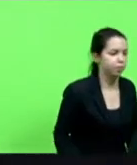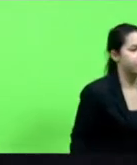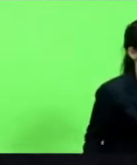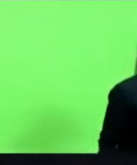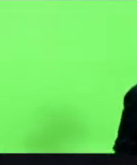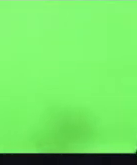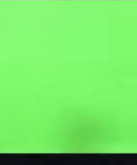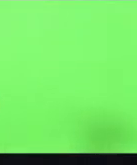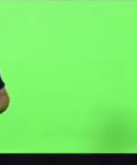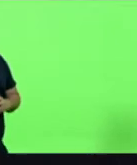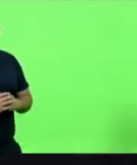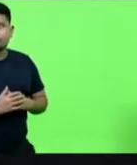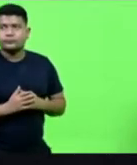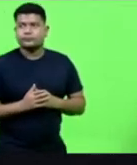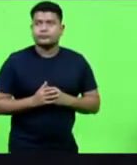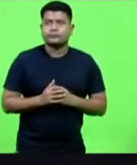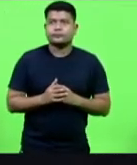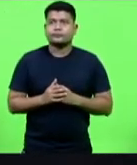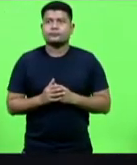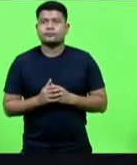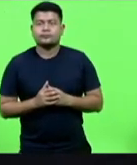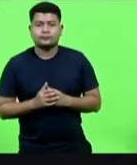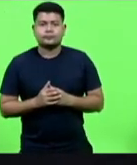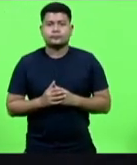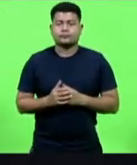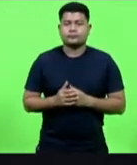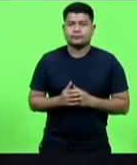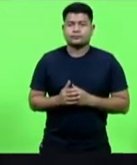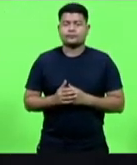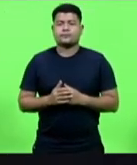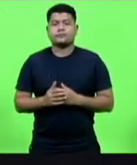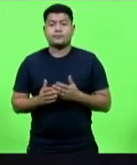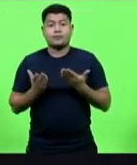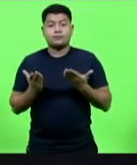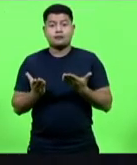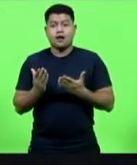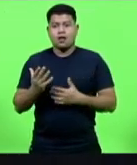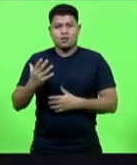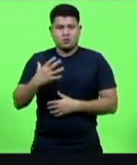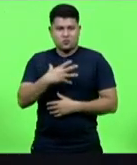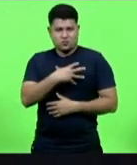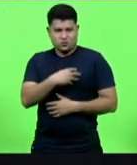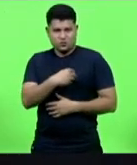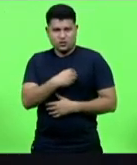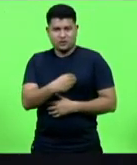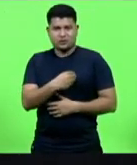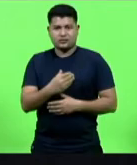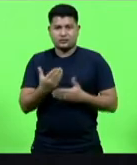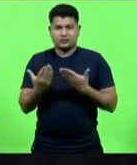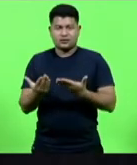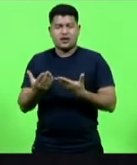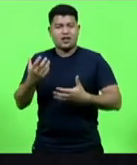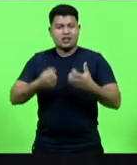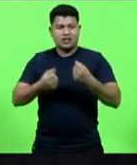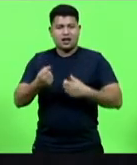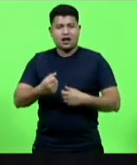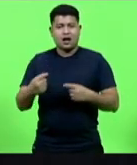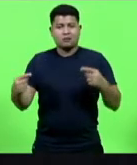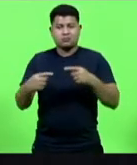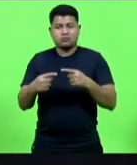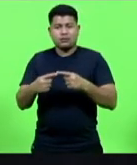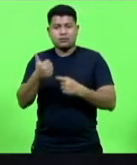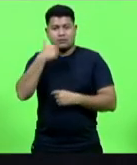que nós temos na farmácia de Deus. Mas o leite materno, quando o ser humano, ele toma, ele agrega